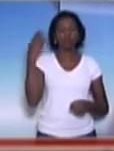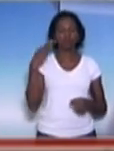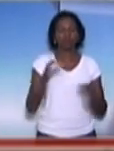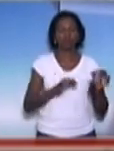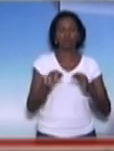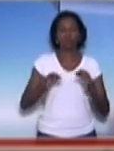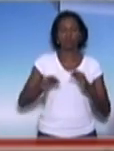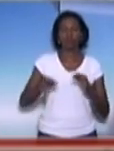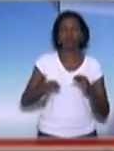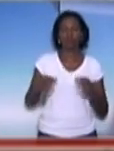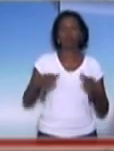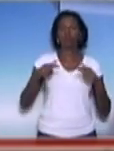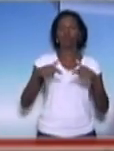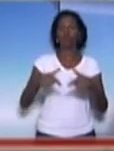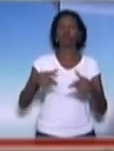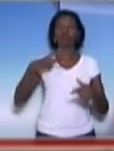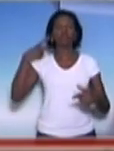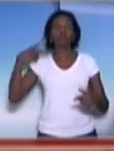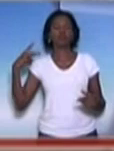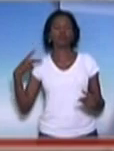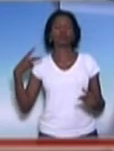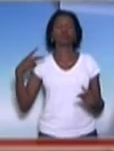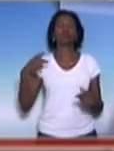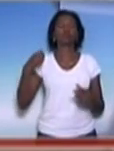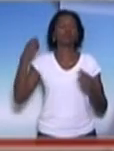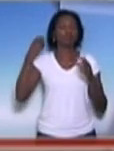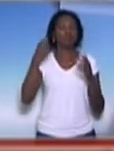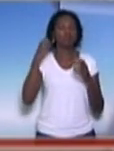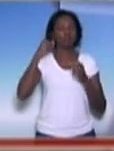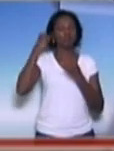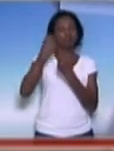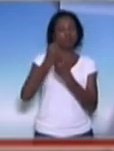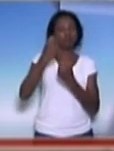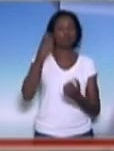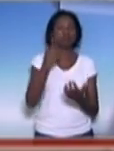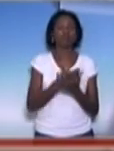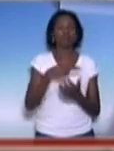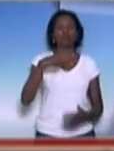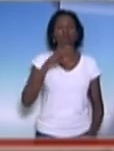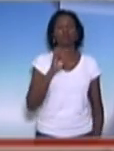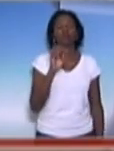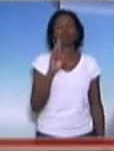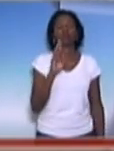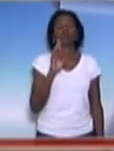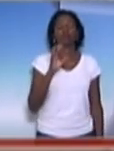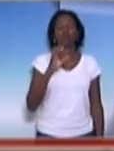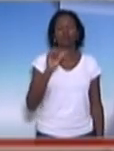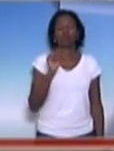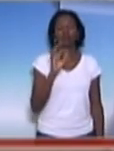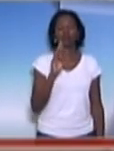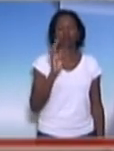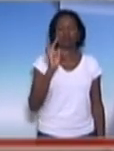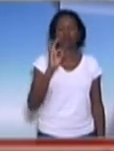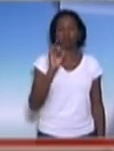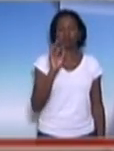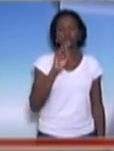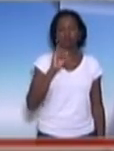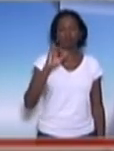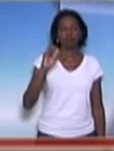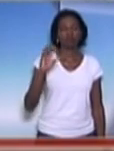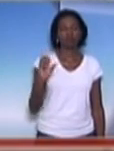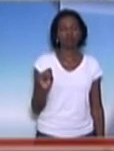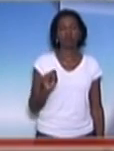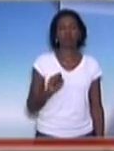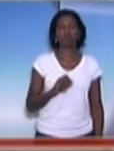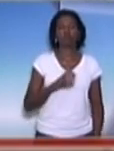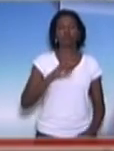nós montamos aqui uma frente parlamentar em defesa do pagamento dos precatórios alimentares. O Estado